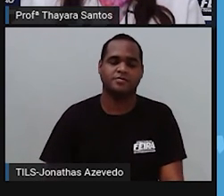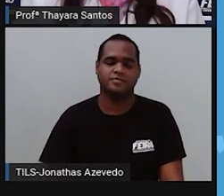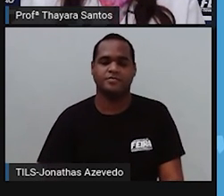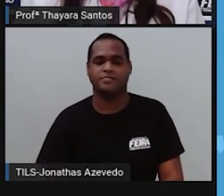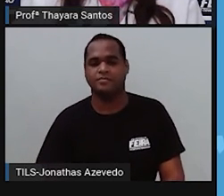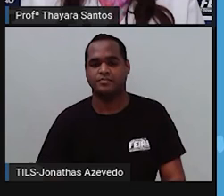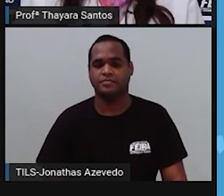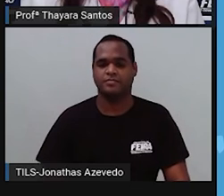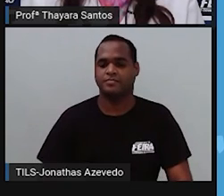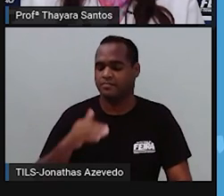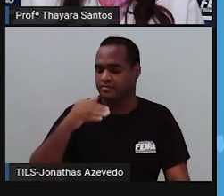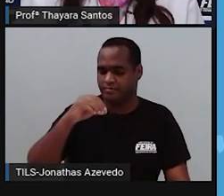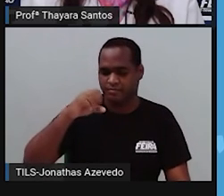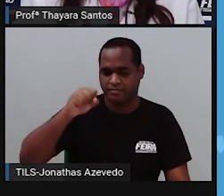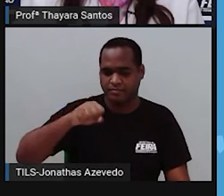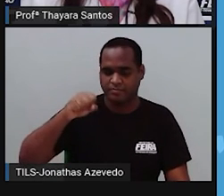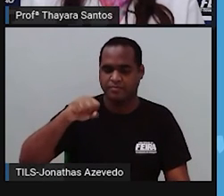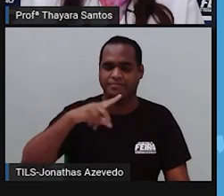10 segundos aí.